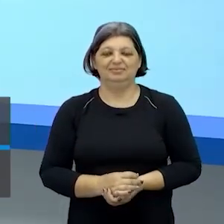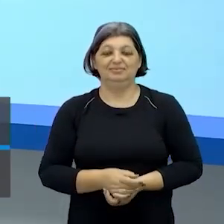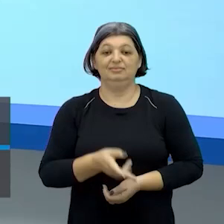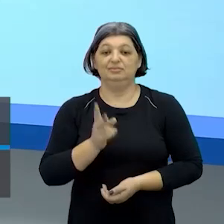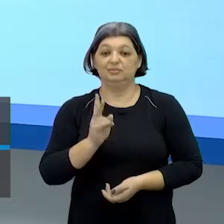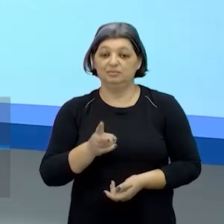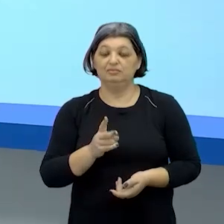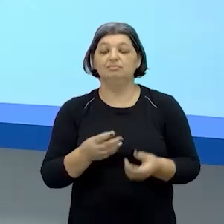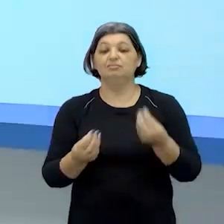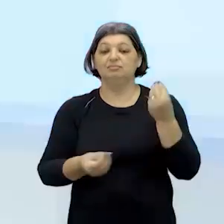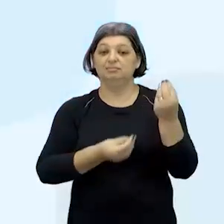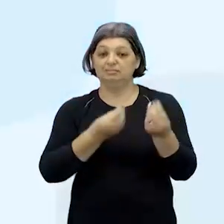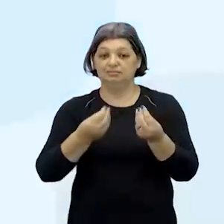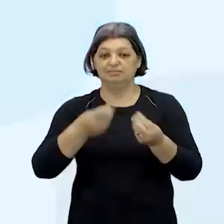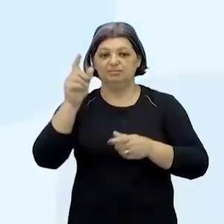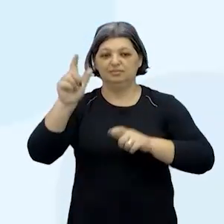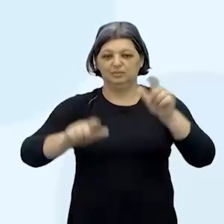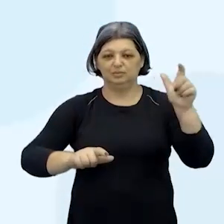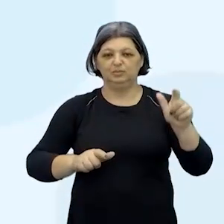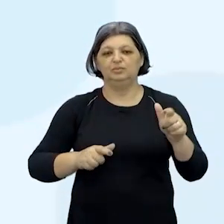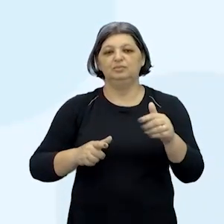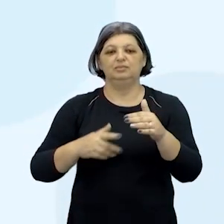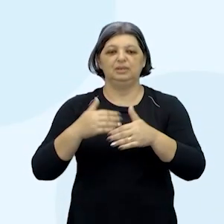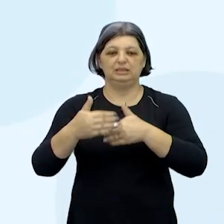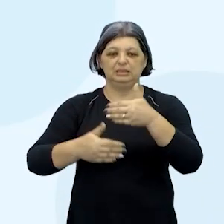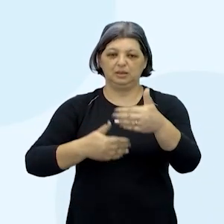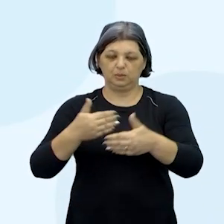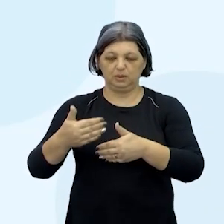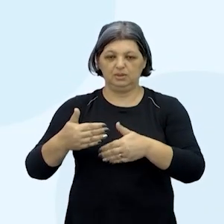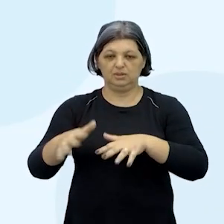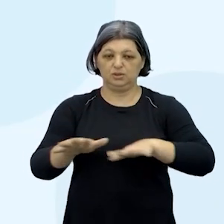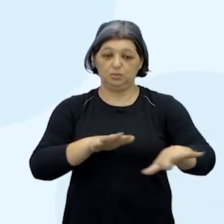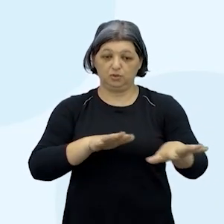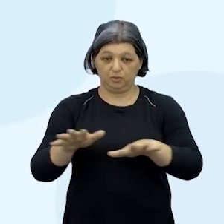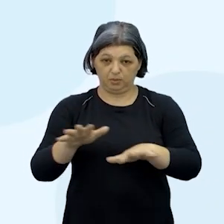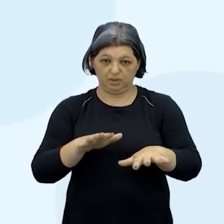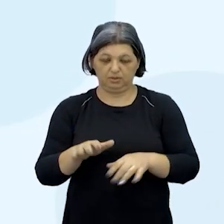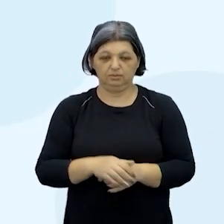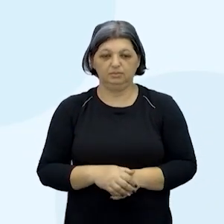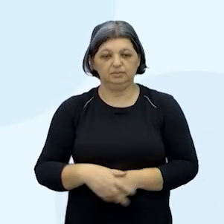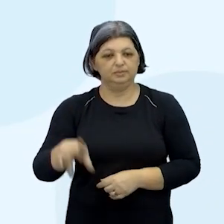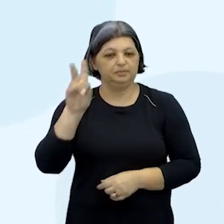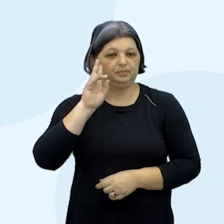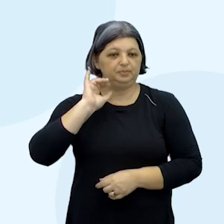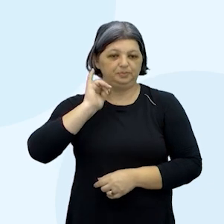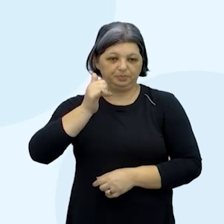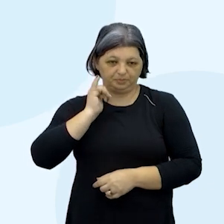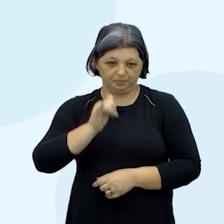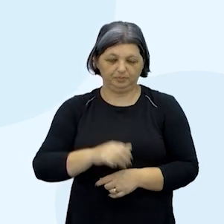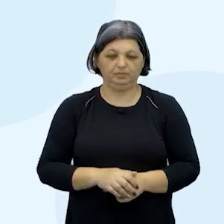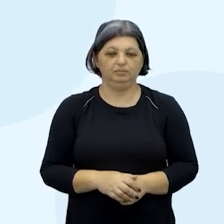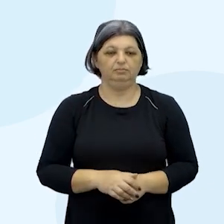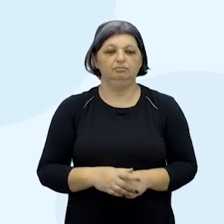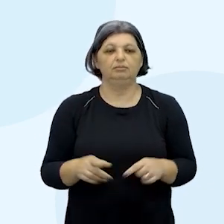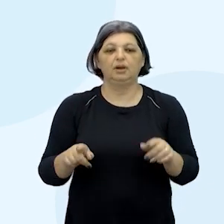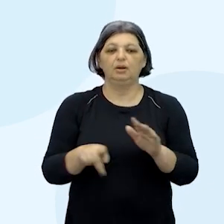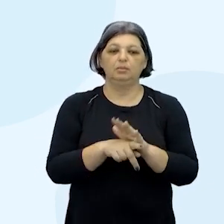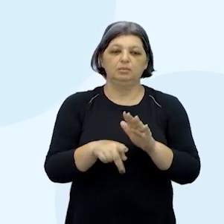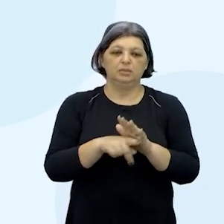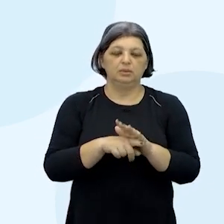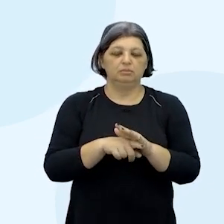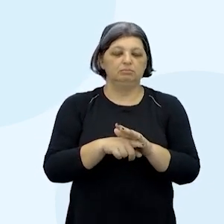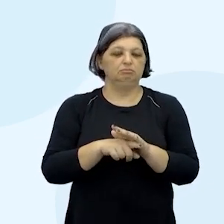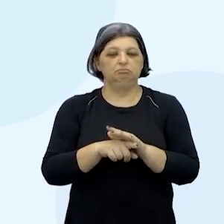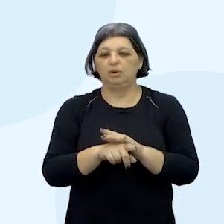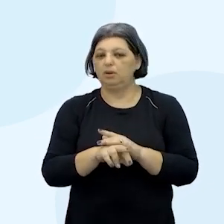personagem então vamos ter uma sequência de movimentos a partir das seguintes indicações narrativa não linear elementos cênicos que a gente